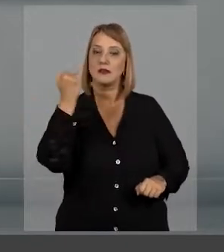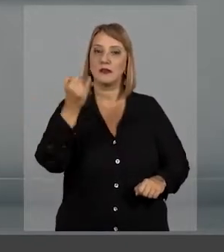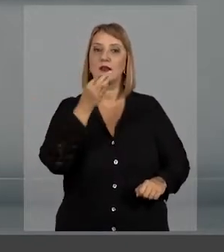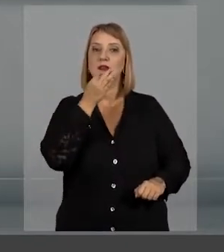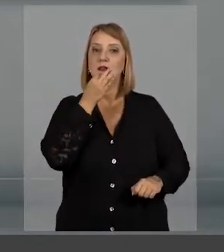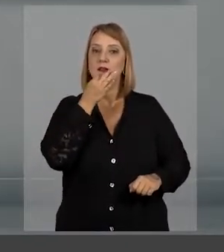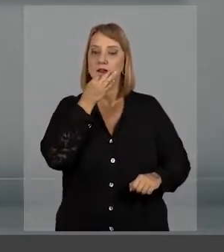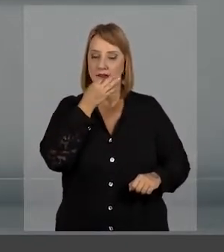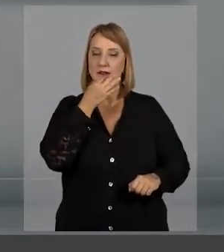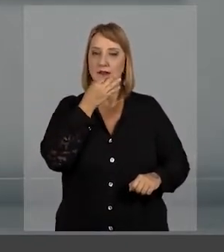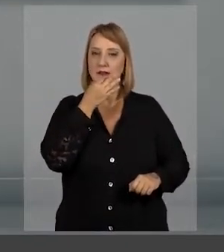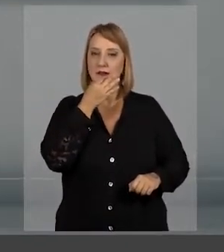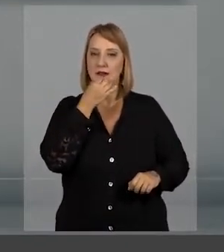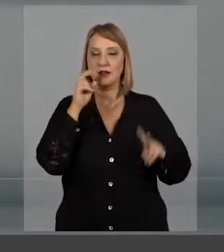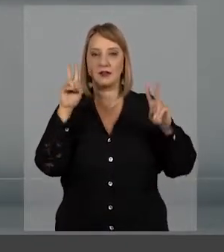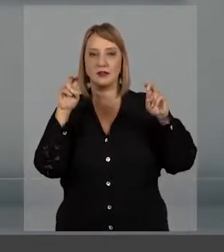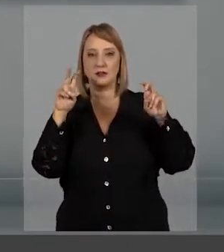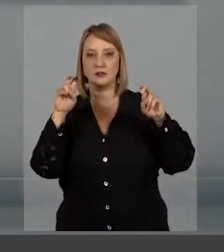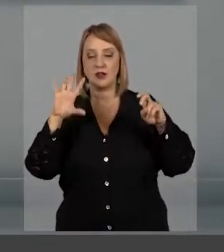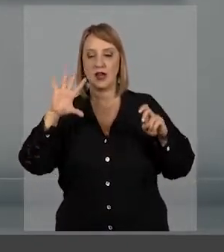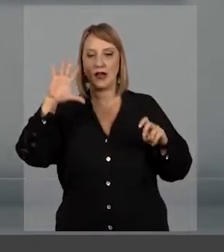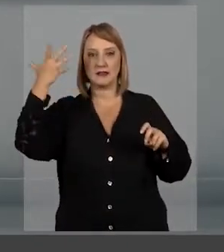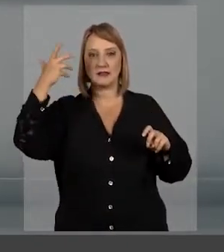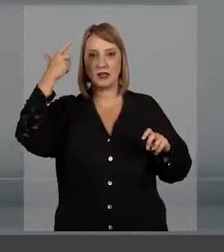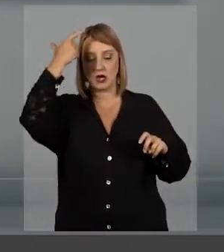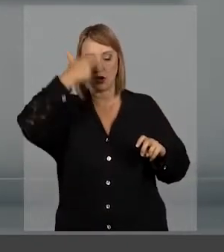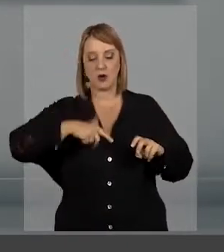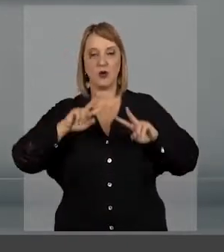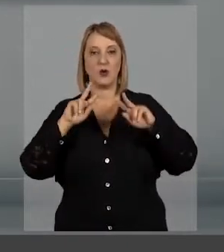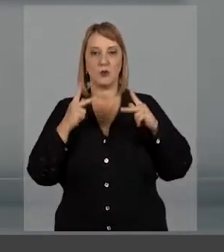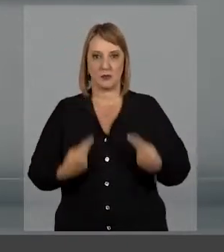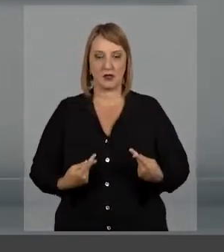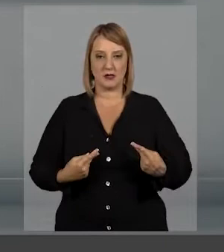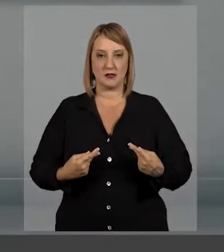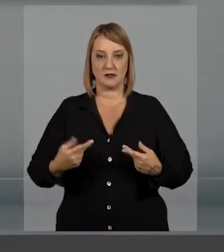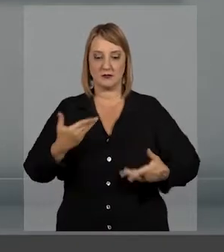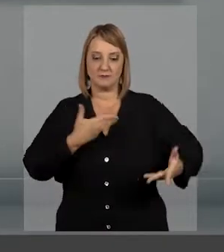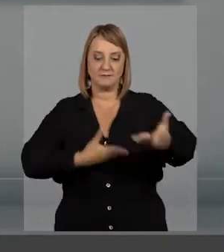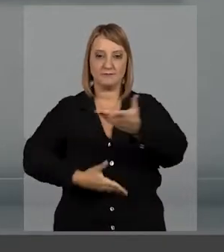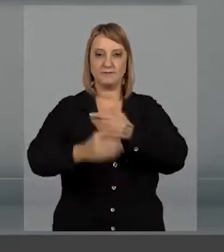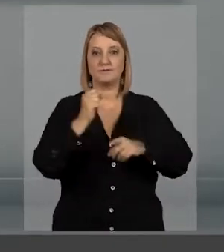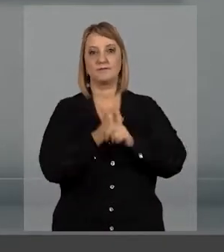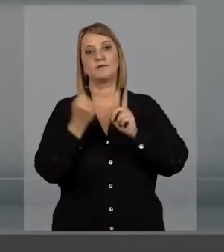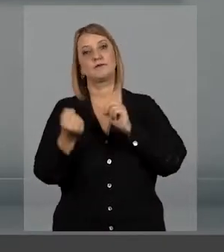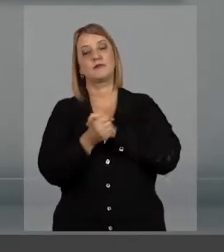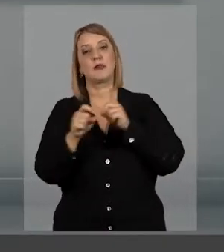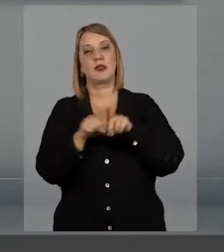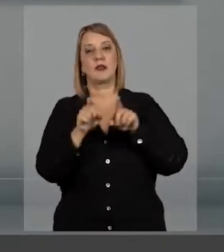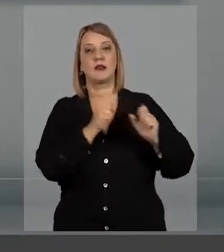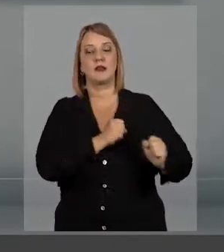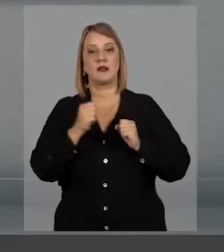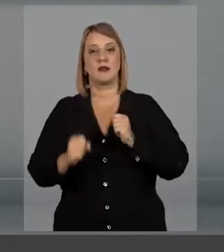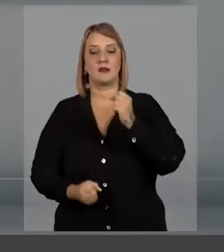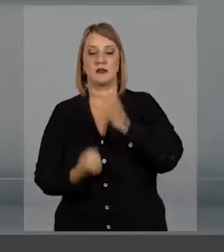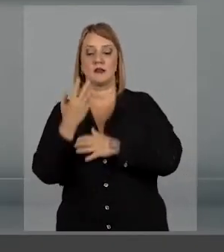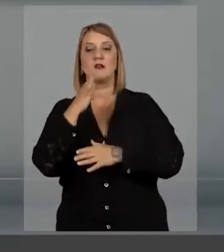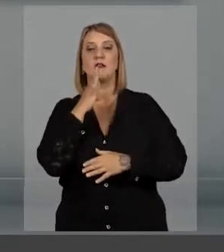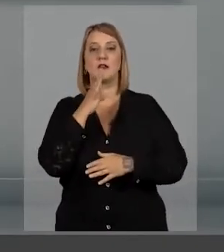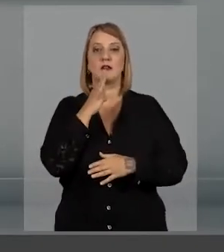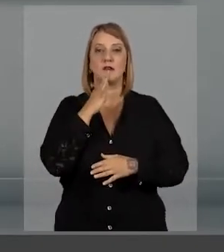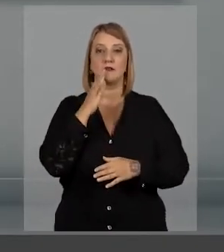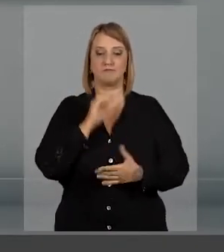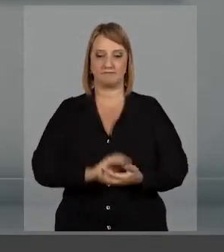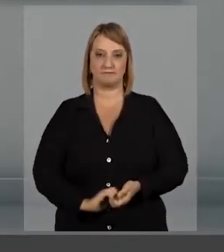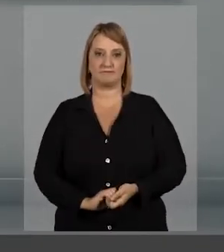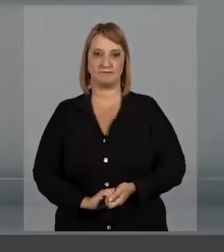de valorizar a crítica sistemática sobre a ação humana, as relações sociais e de poder, e a produção de